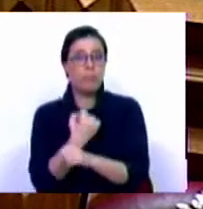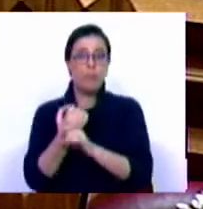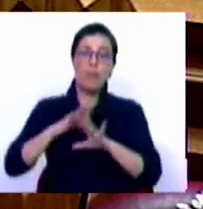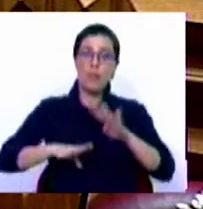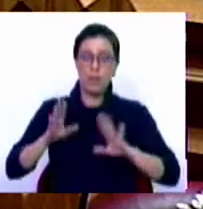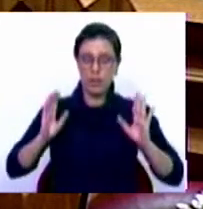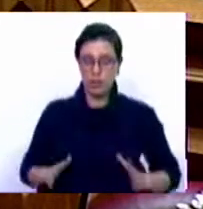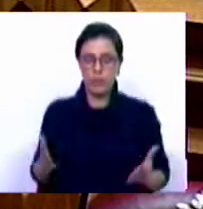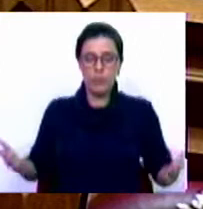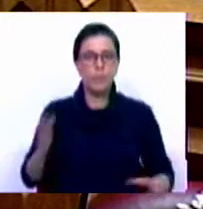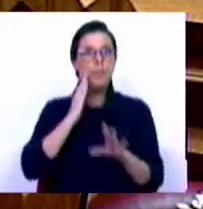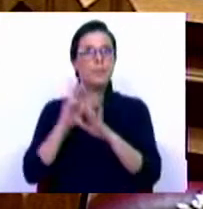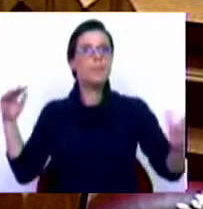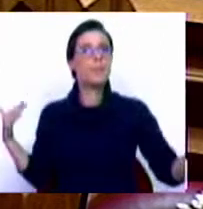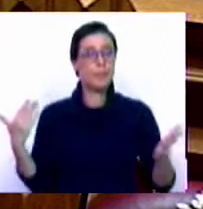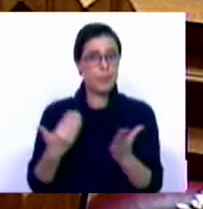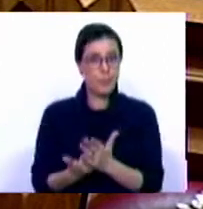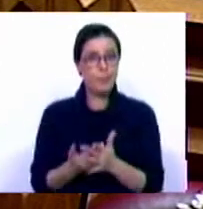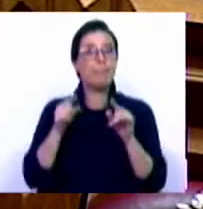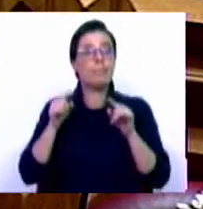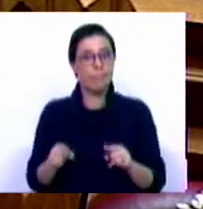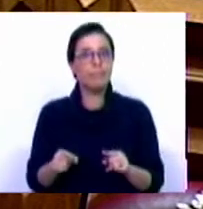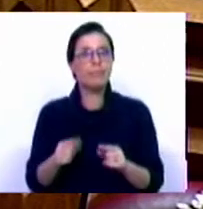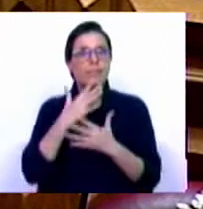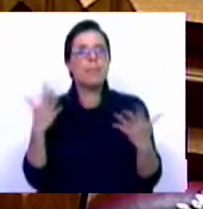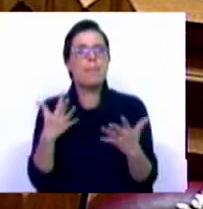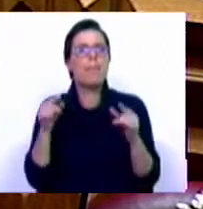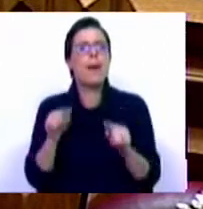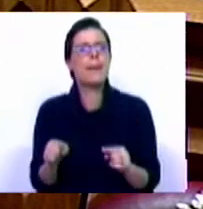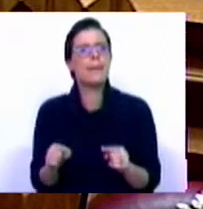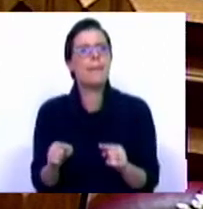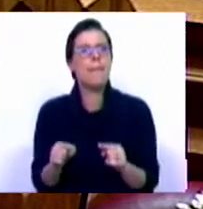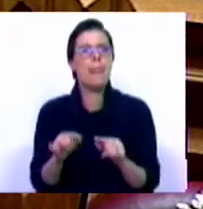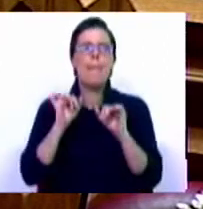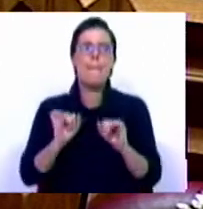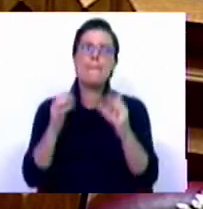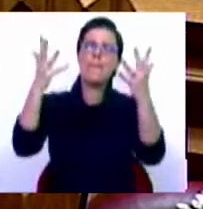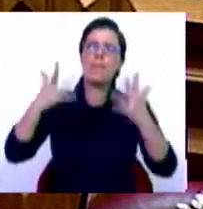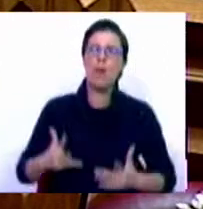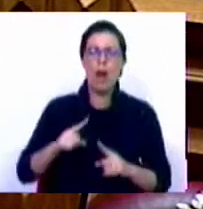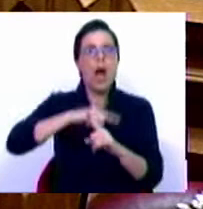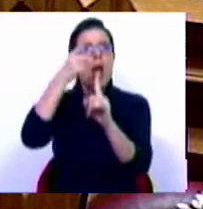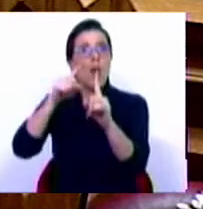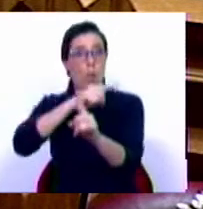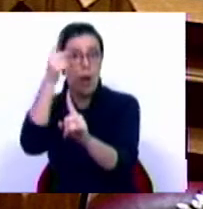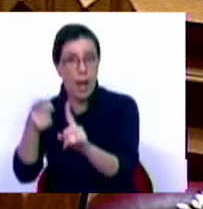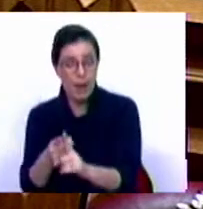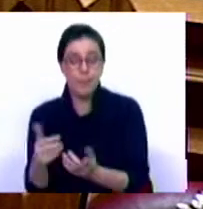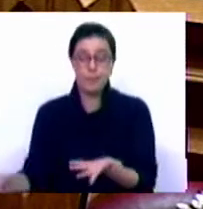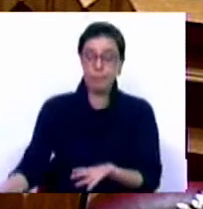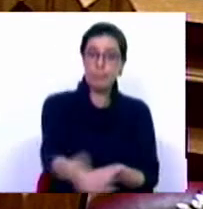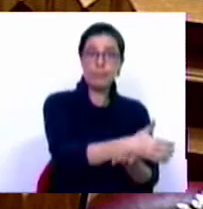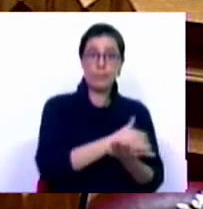realizadas ao longo dos últimos anos e aplicando aí parte muito significativa dos seus orçamentos anuais. As receitas